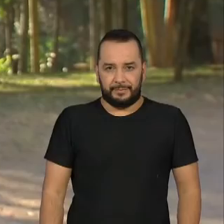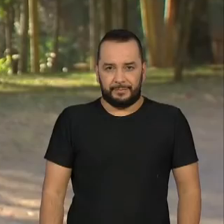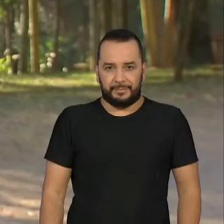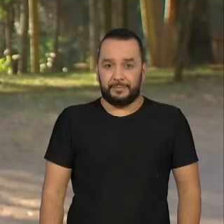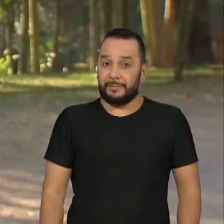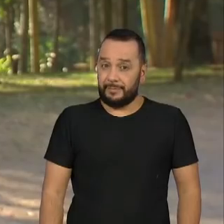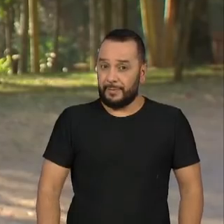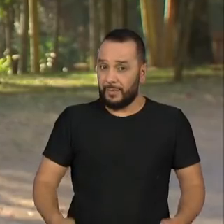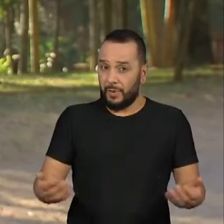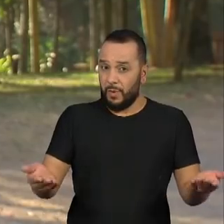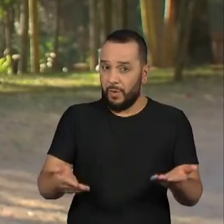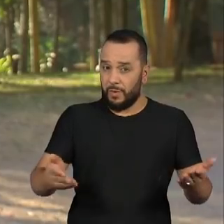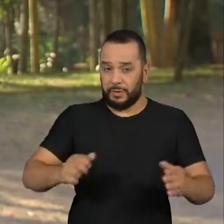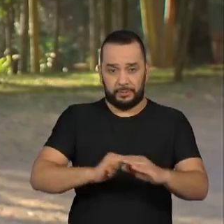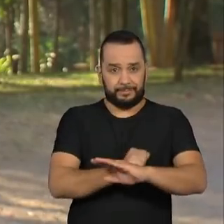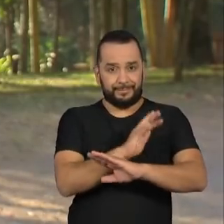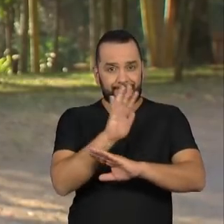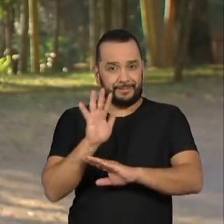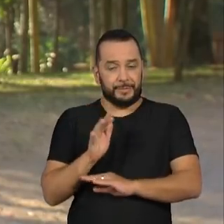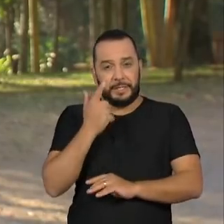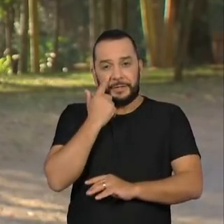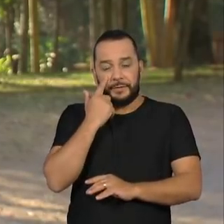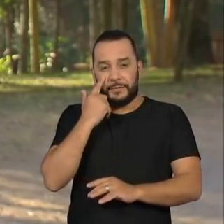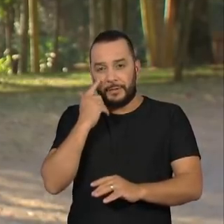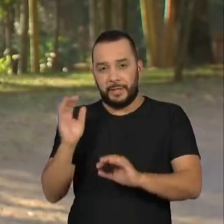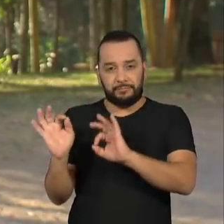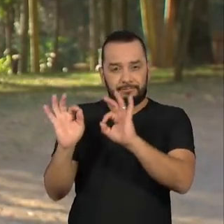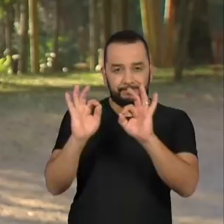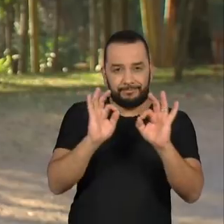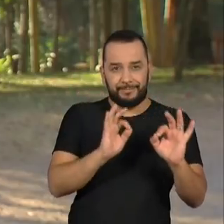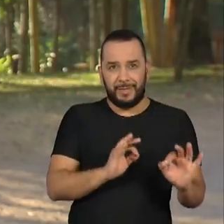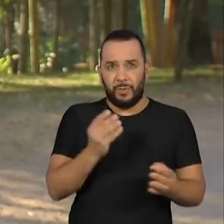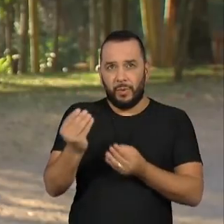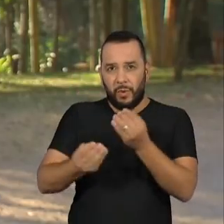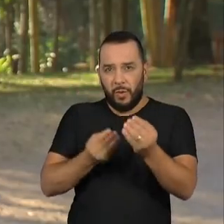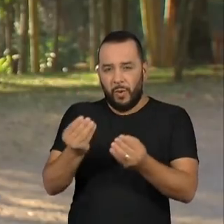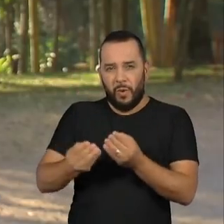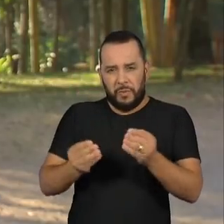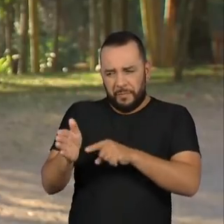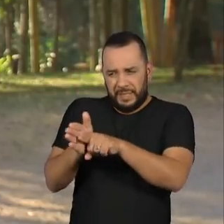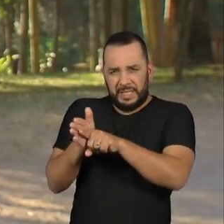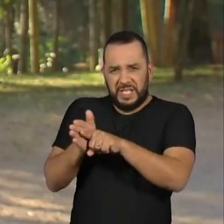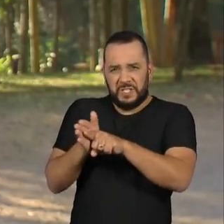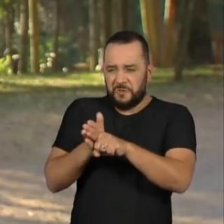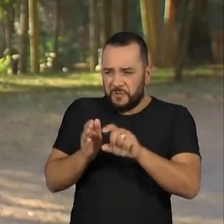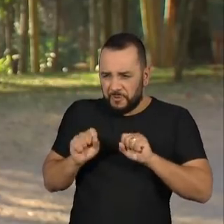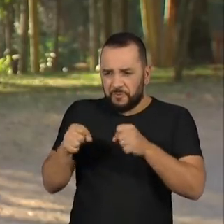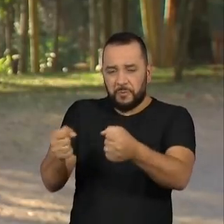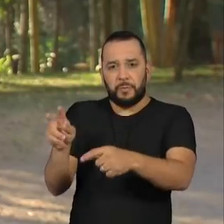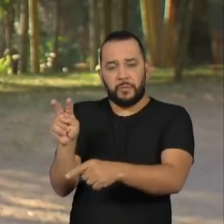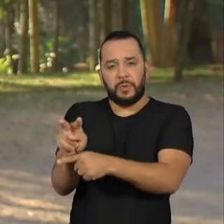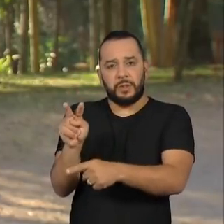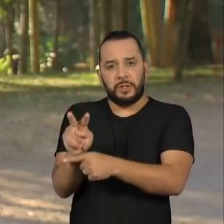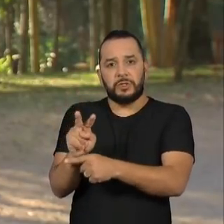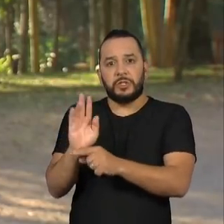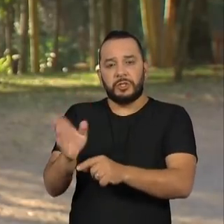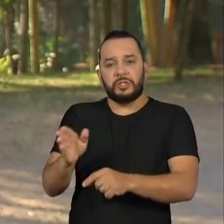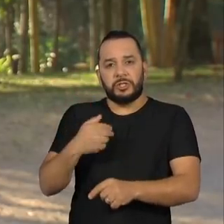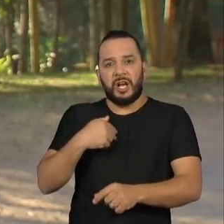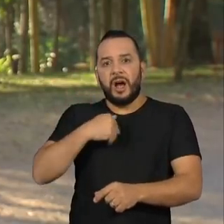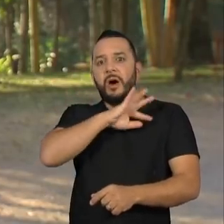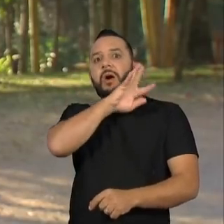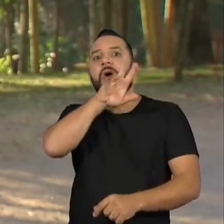No Repórter Eco de hoje, você acompanha o esforço dos pesquisadores para proteger a onça parda, ainda